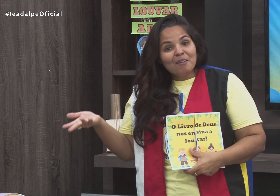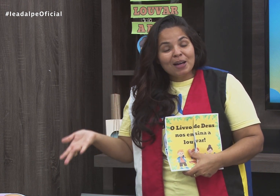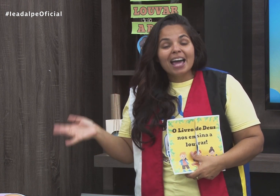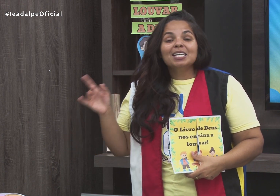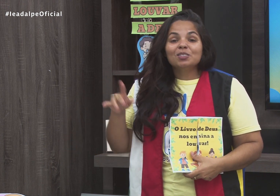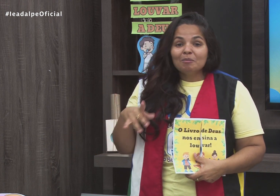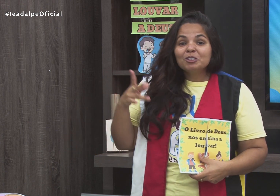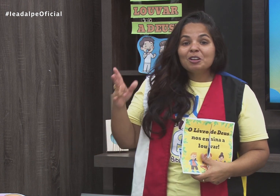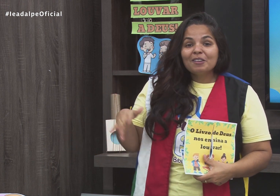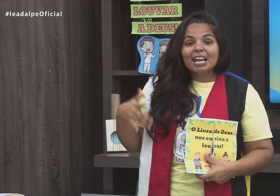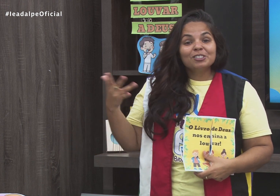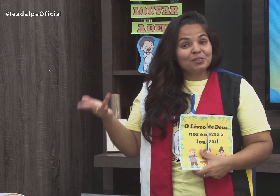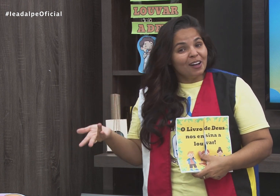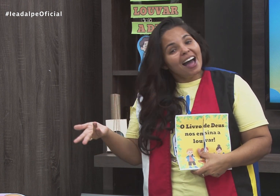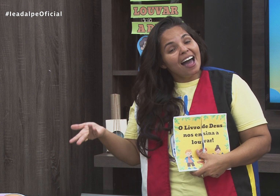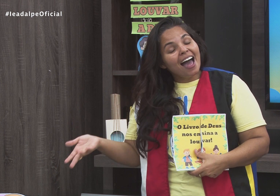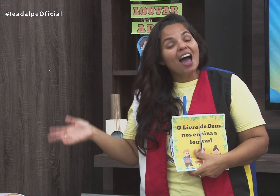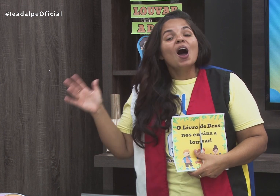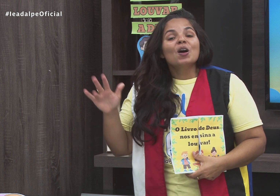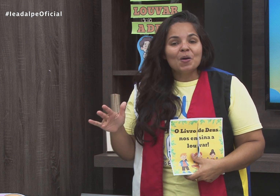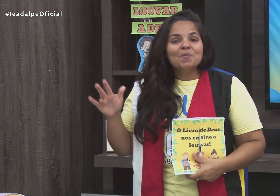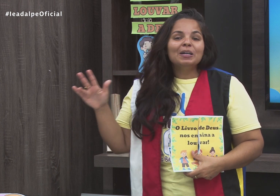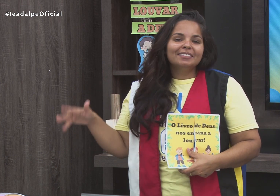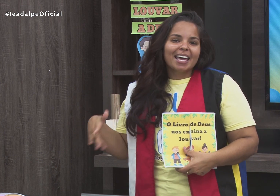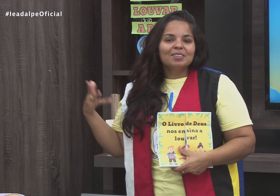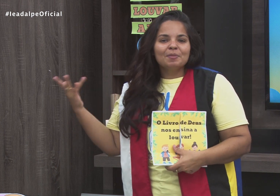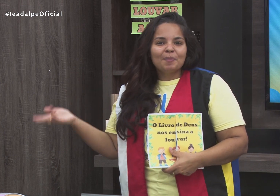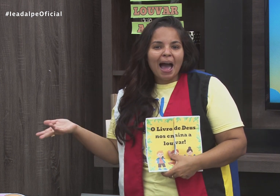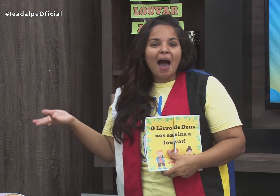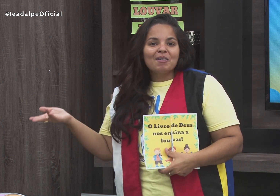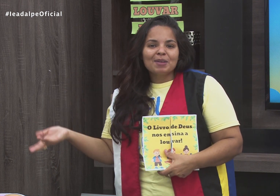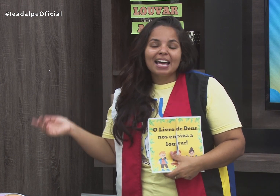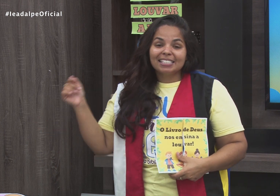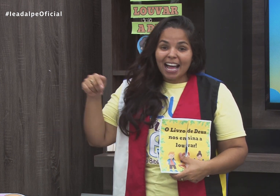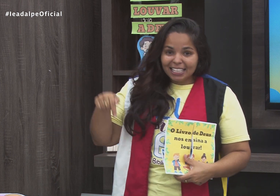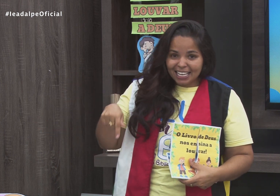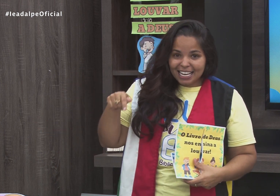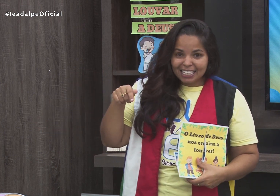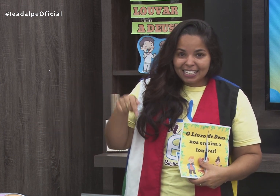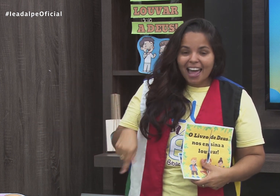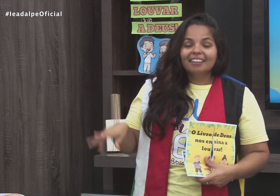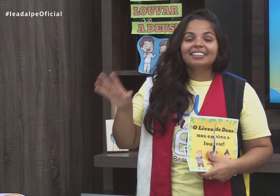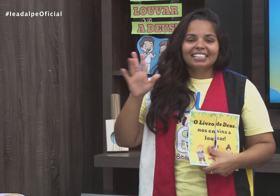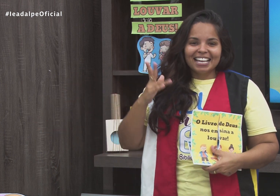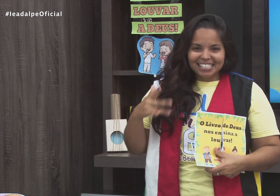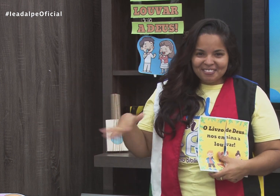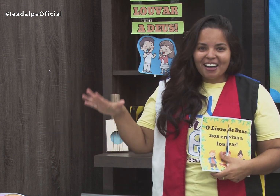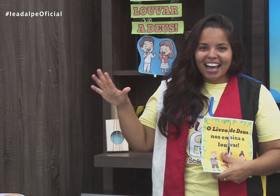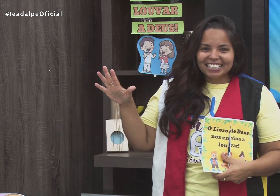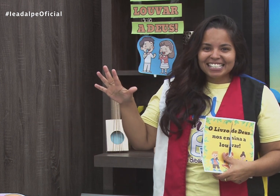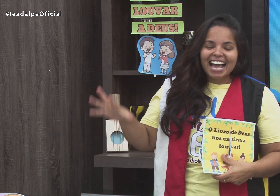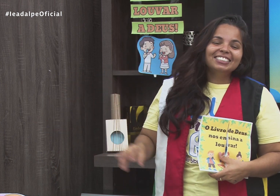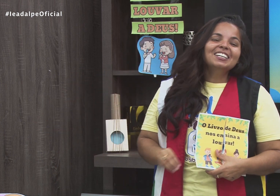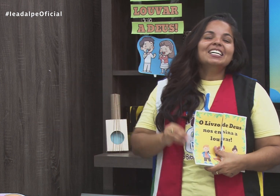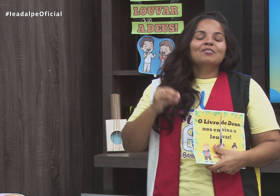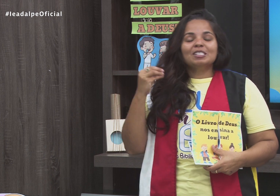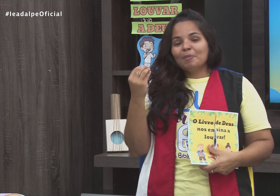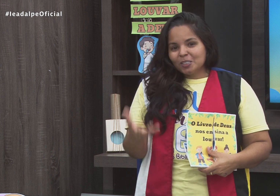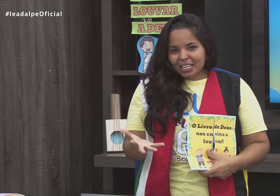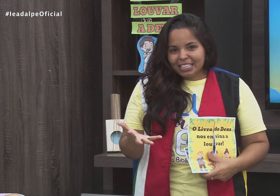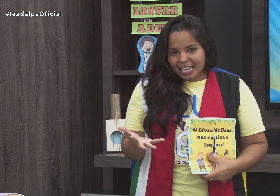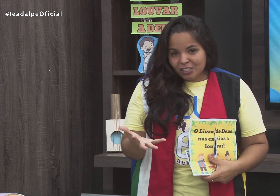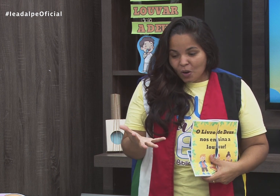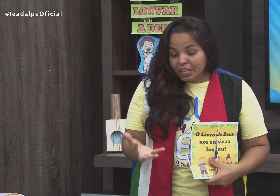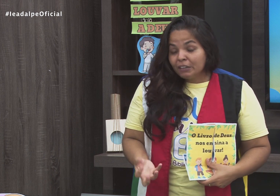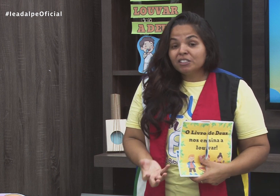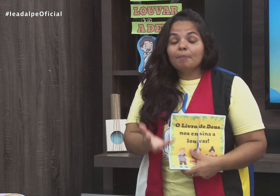palmas, vamos louvar a Jeová com pandeiros e palmas aqui na terra. E assim vai, tá certo? Você